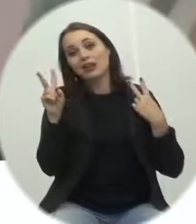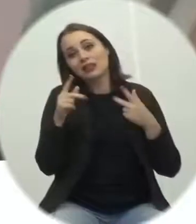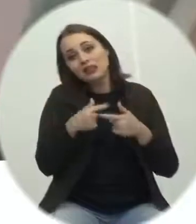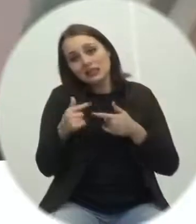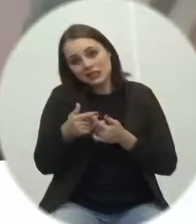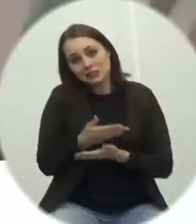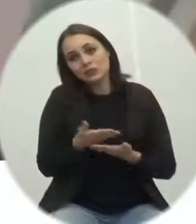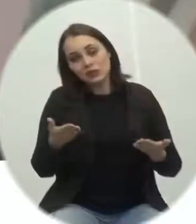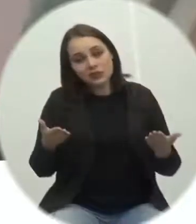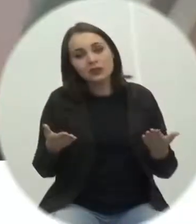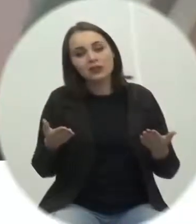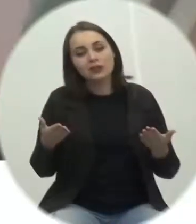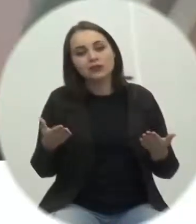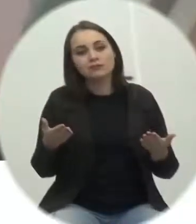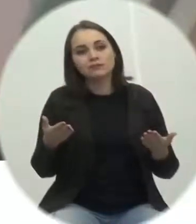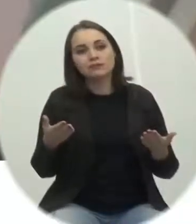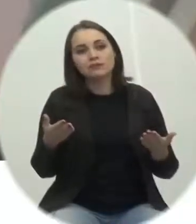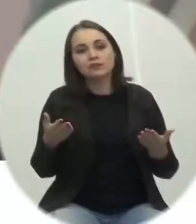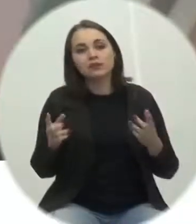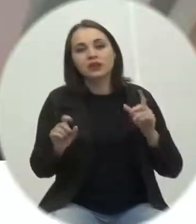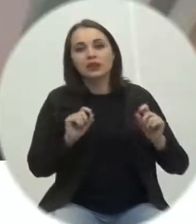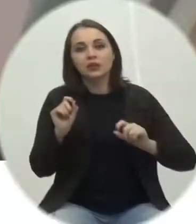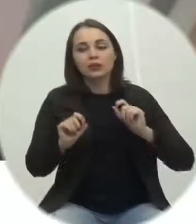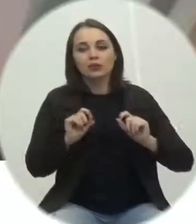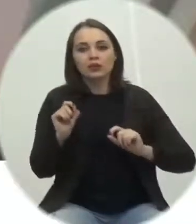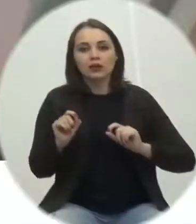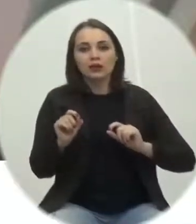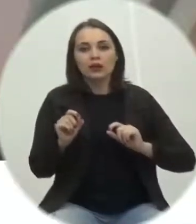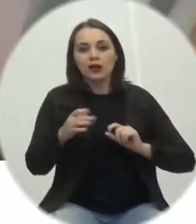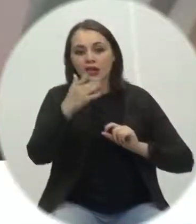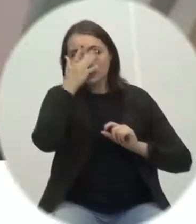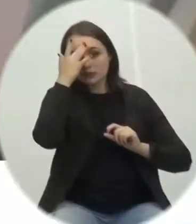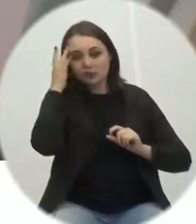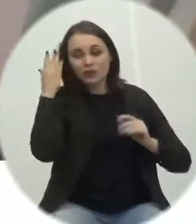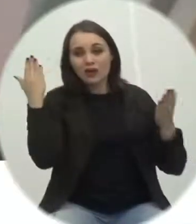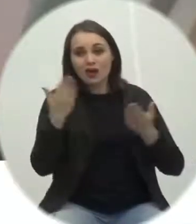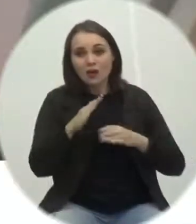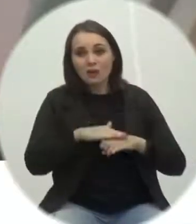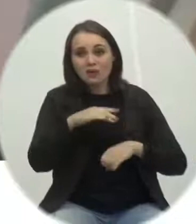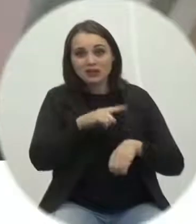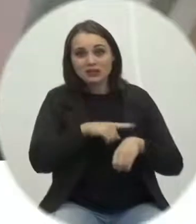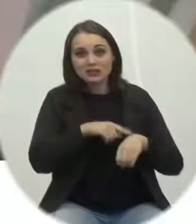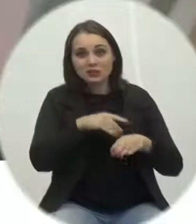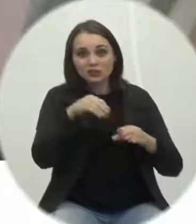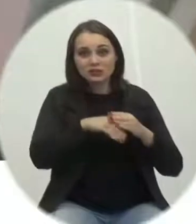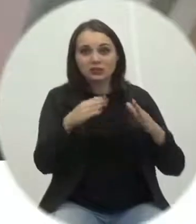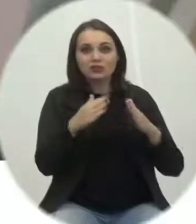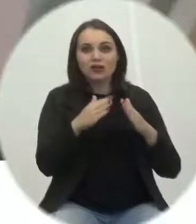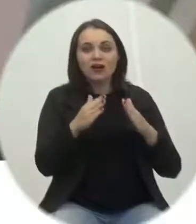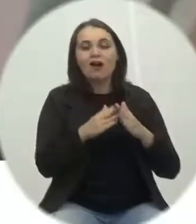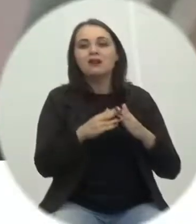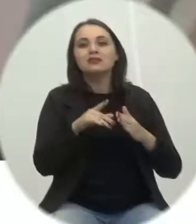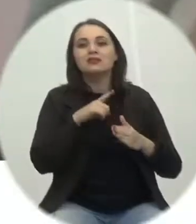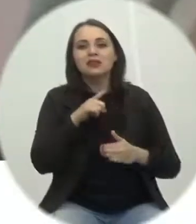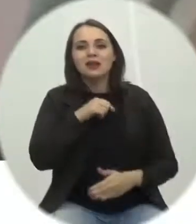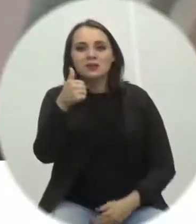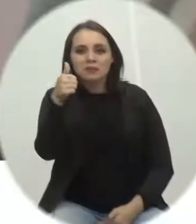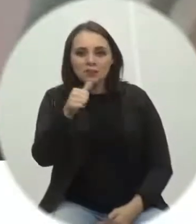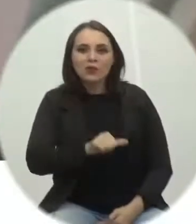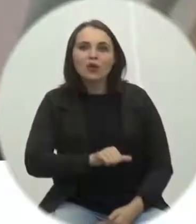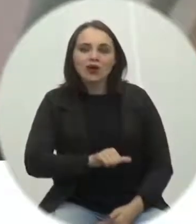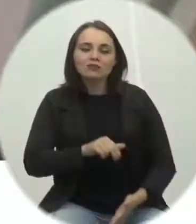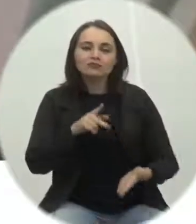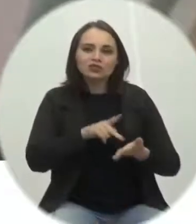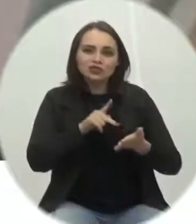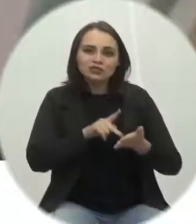e que o fato das pessoas estarem mais em casa tem se agravado bastante a